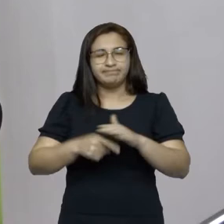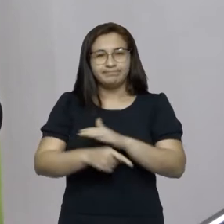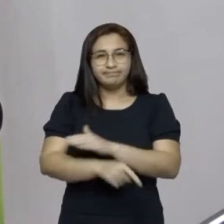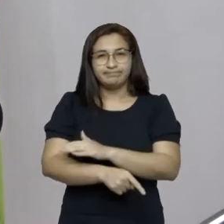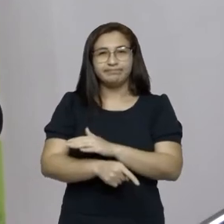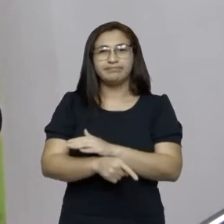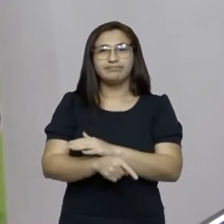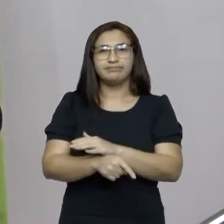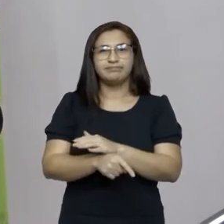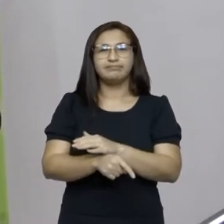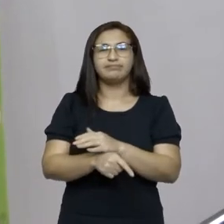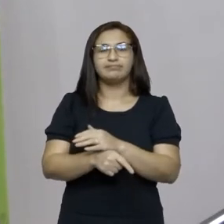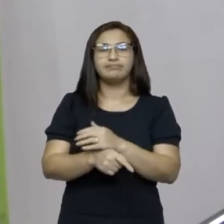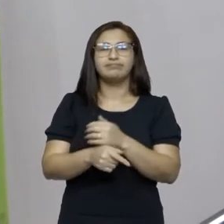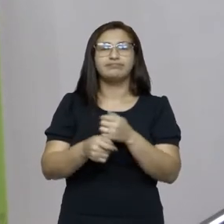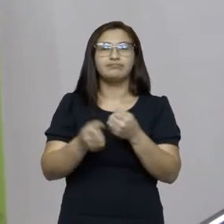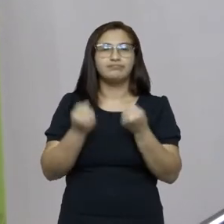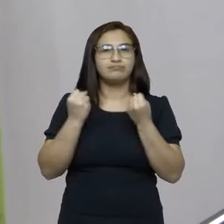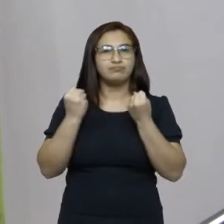alicerçada.